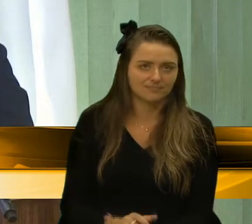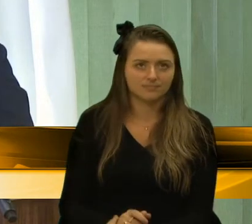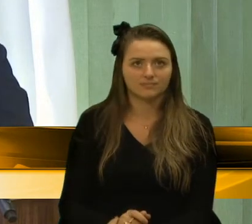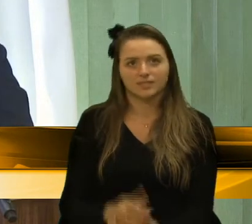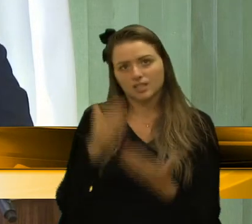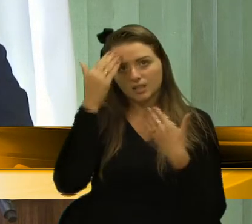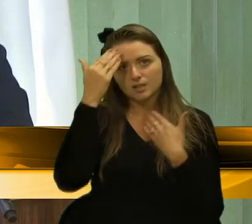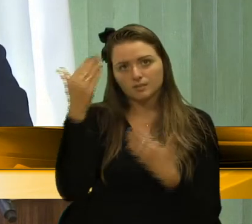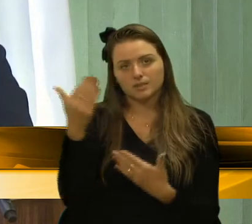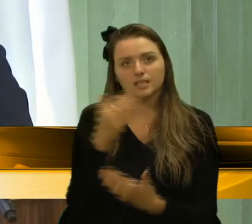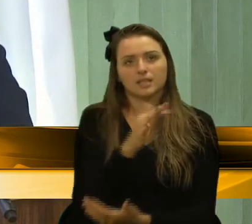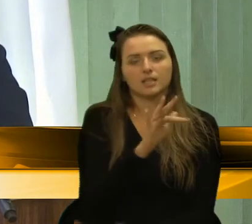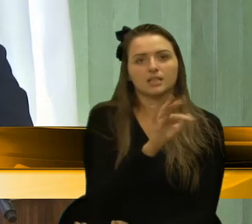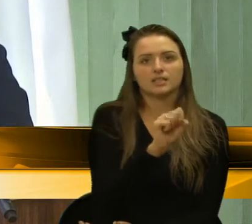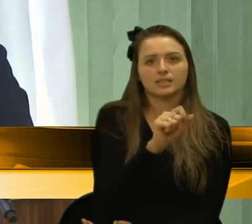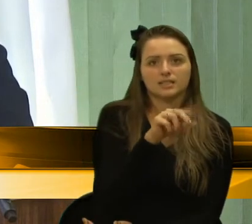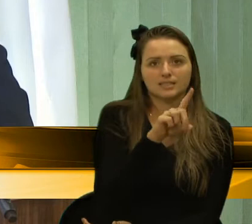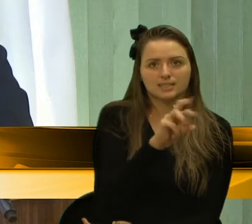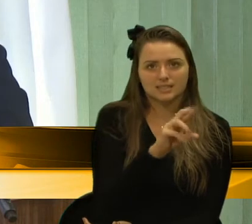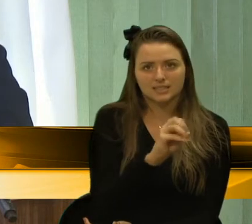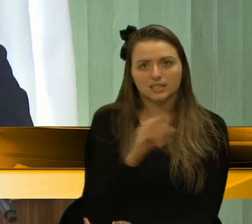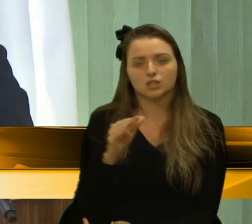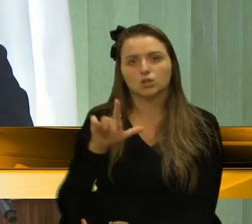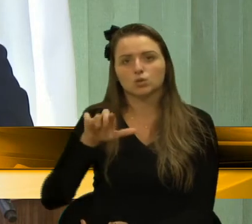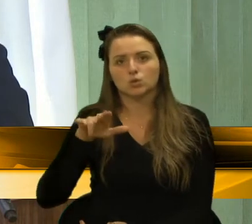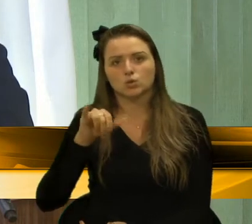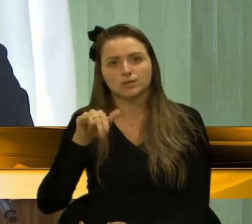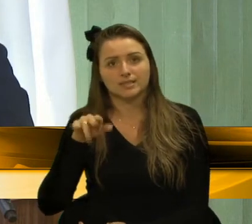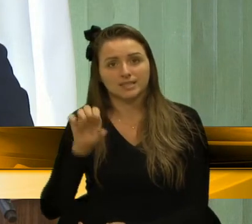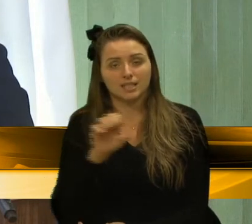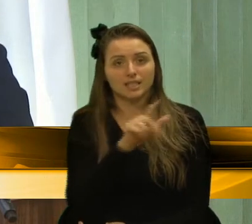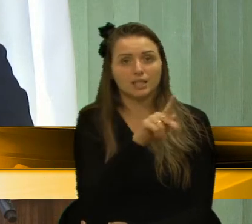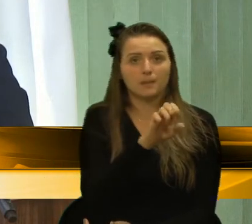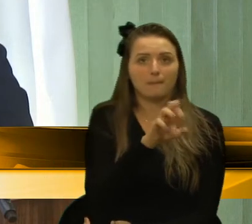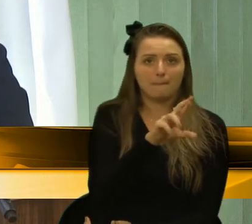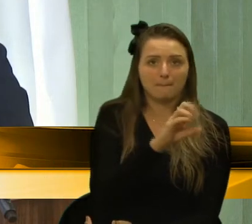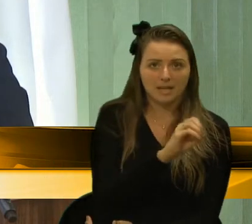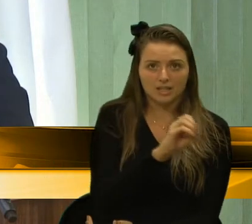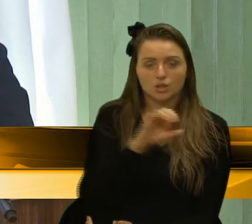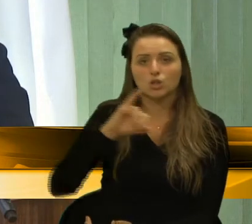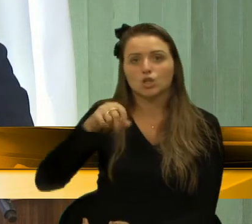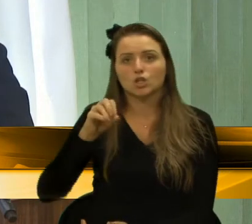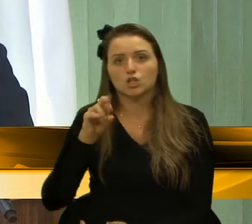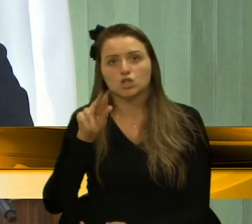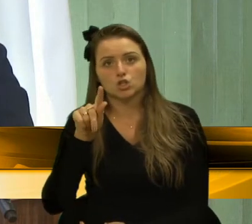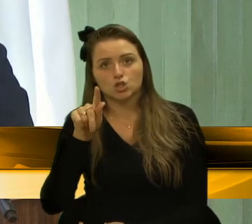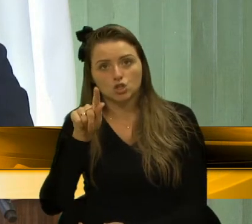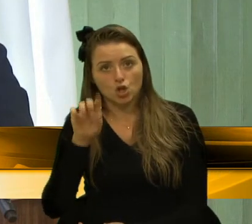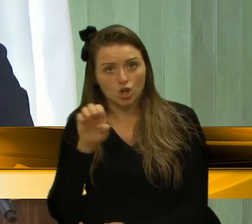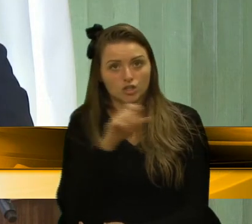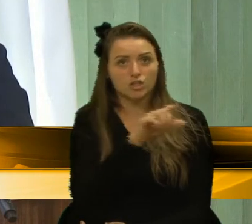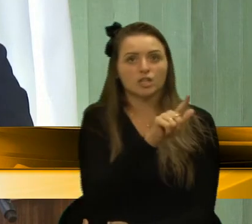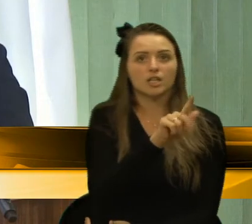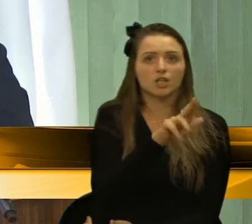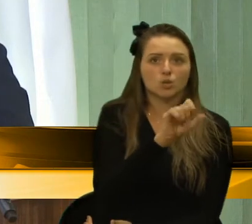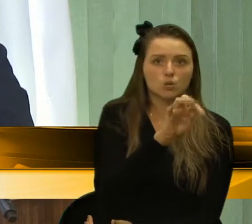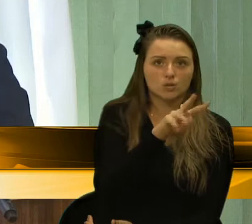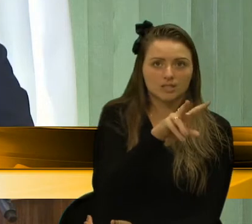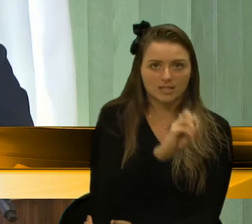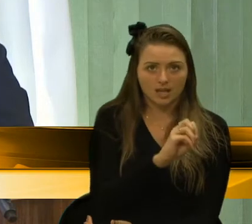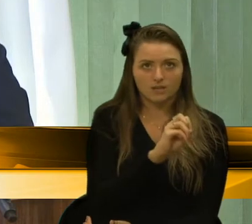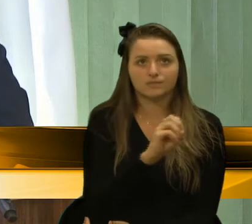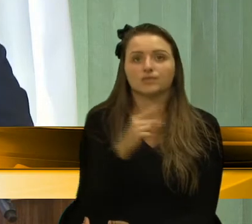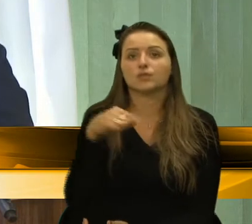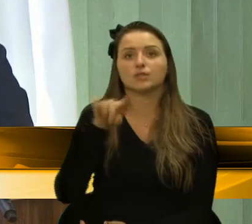Obrigado, Fábio, Sandro, Luciane, Maurício, Pedro, Georgia e Gustavo. Eu tenho certeza que vocês deixarão muitos